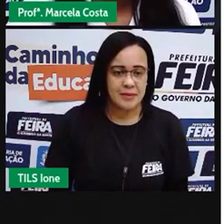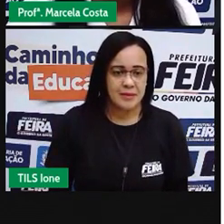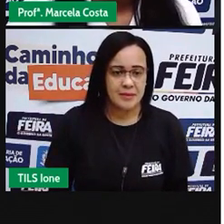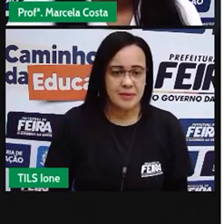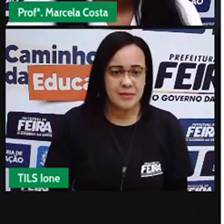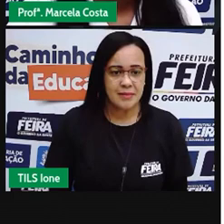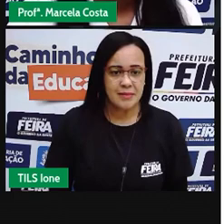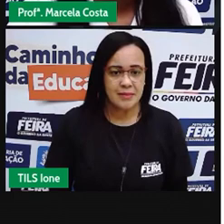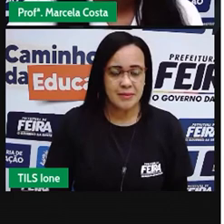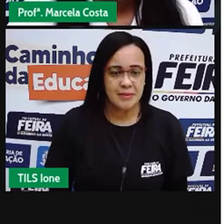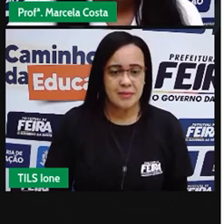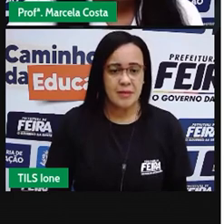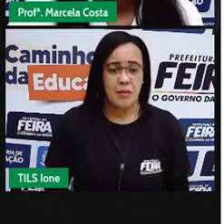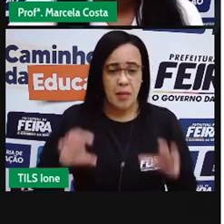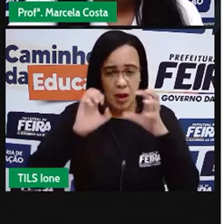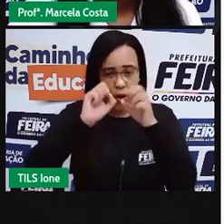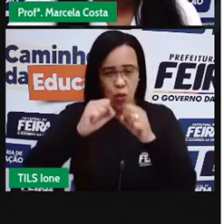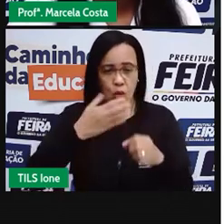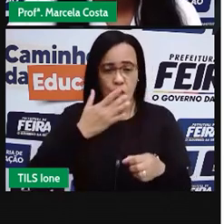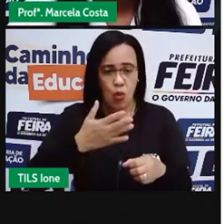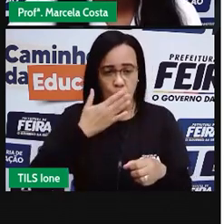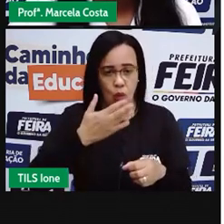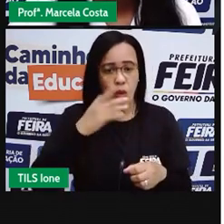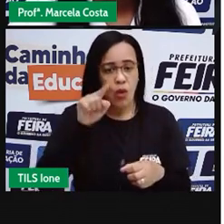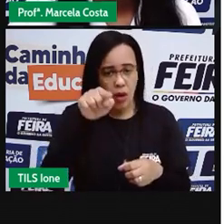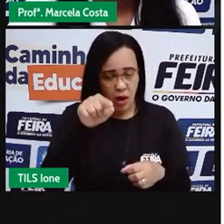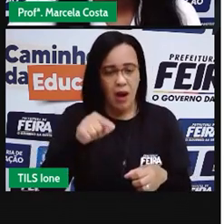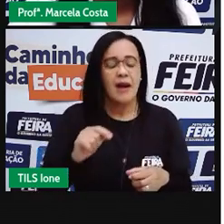azul mais escuro, tá vendo?